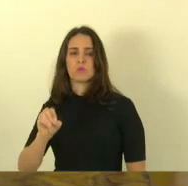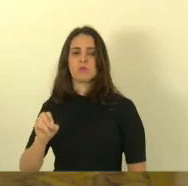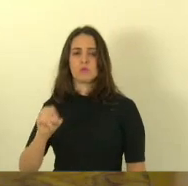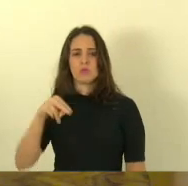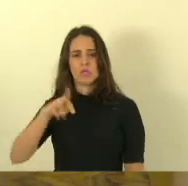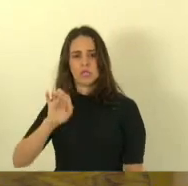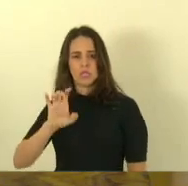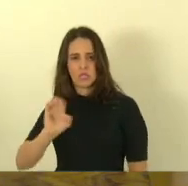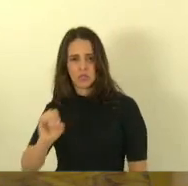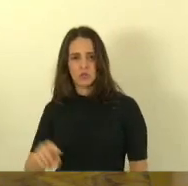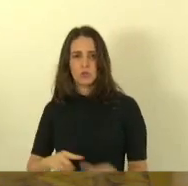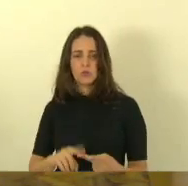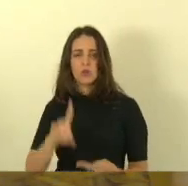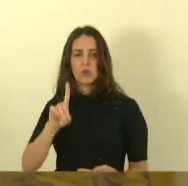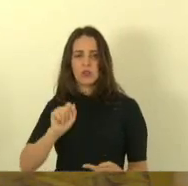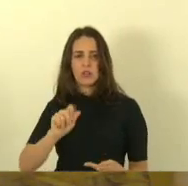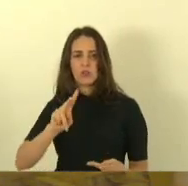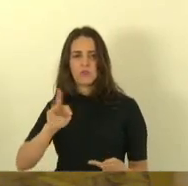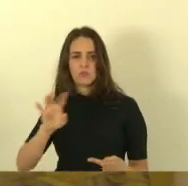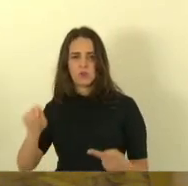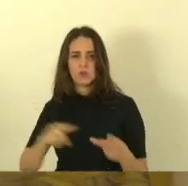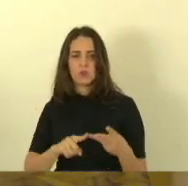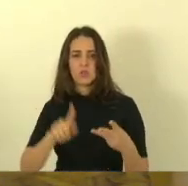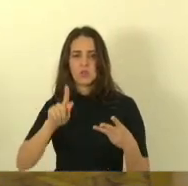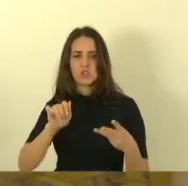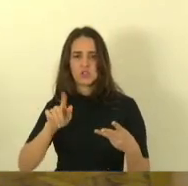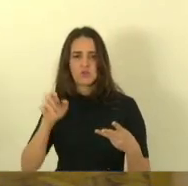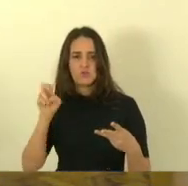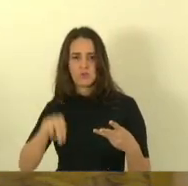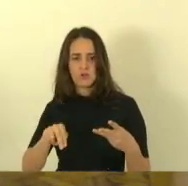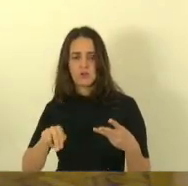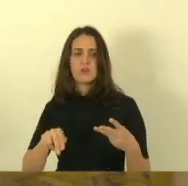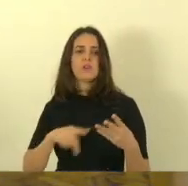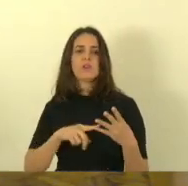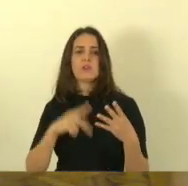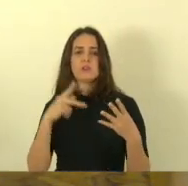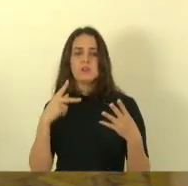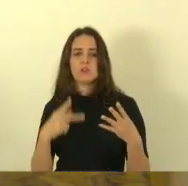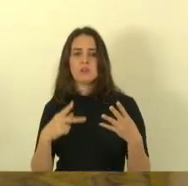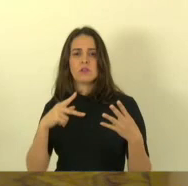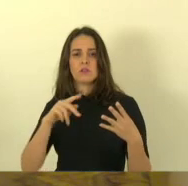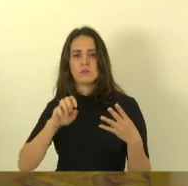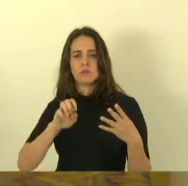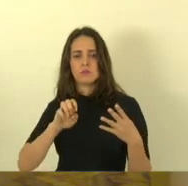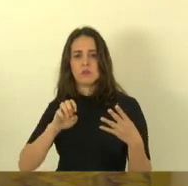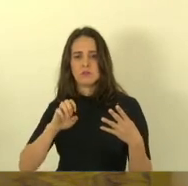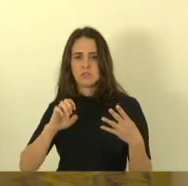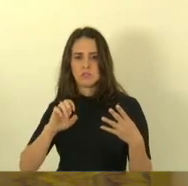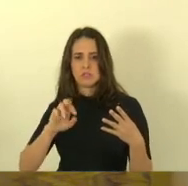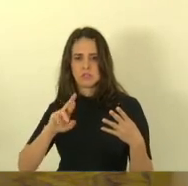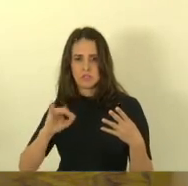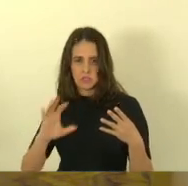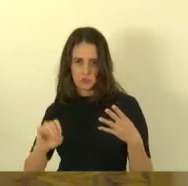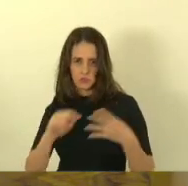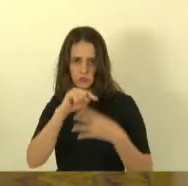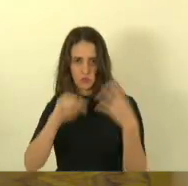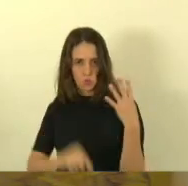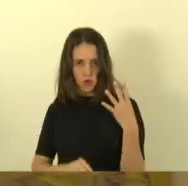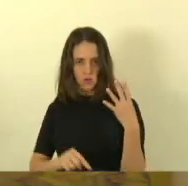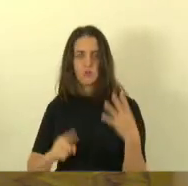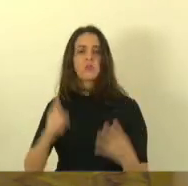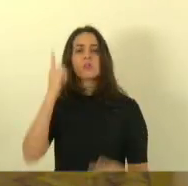da Vitória do PP Gilvan Federal do PL e Pesci Zonato do Republicano então eles